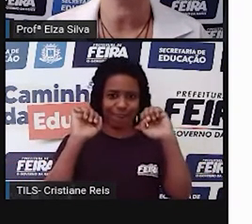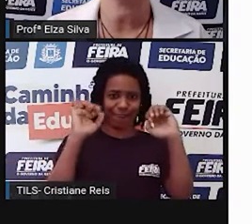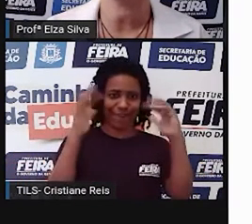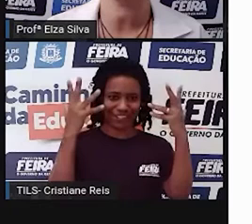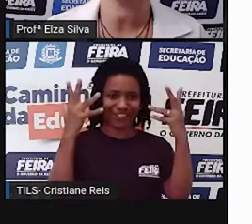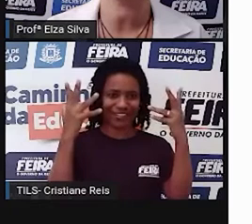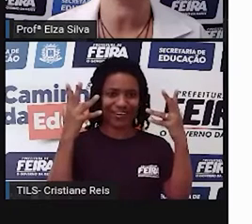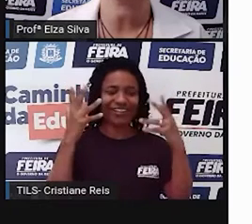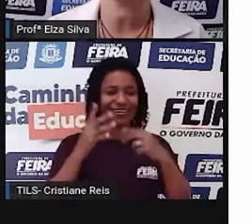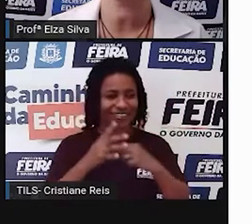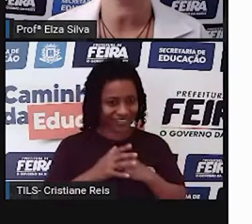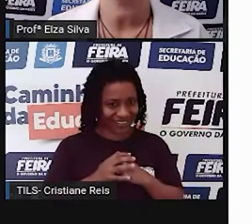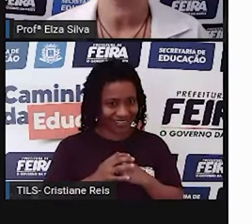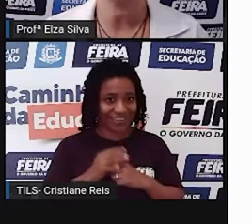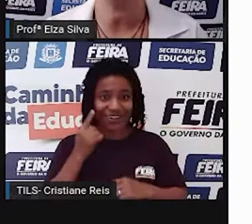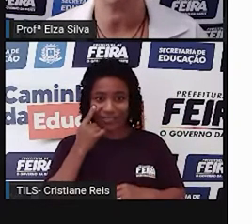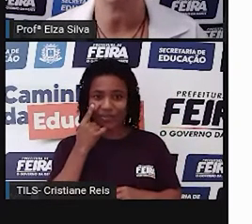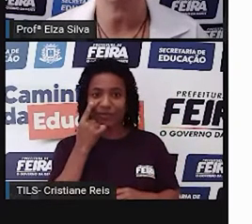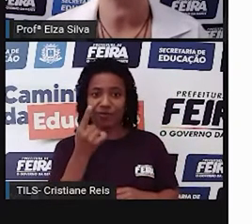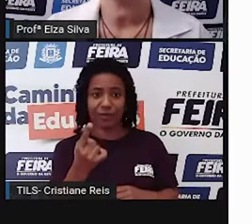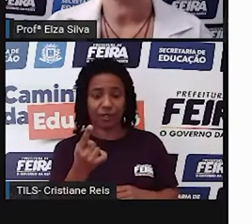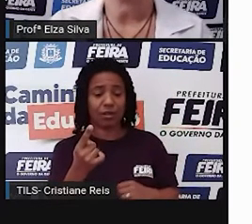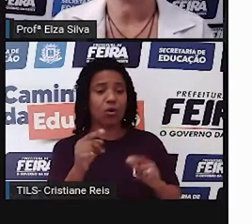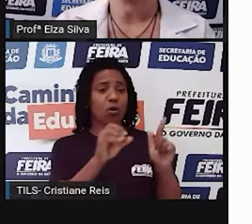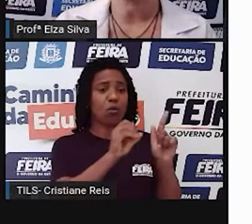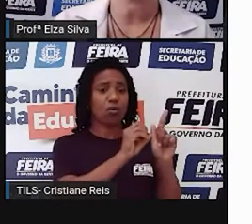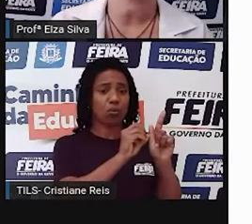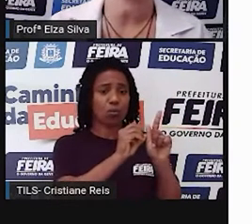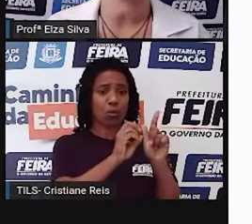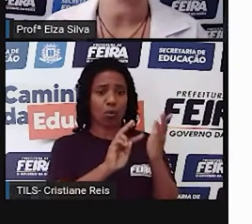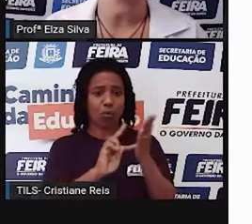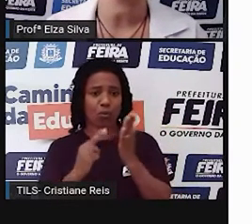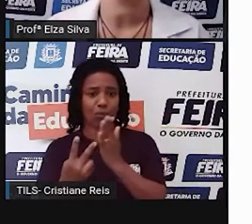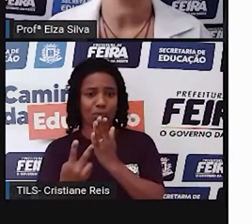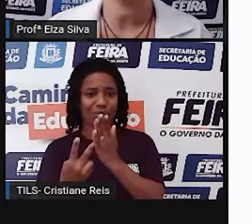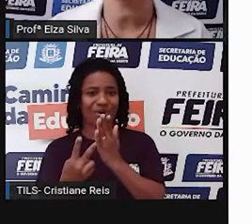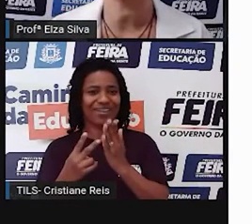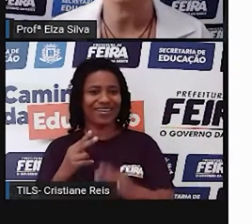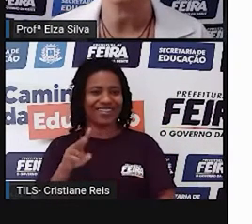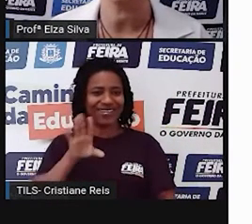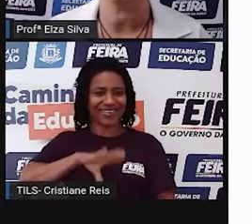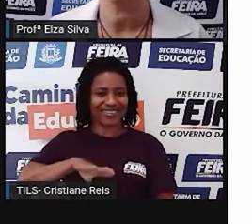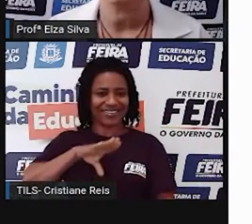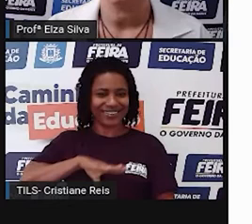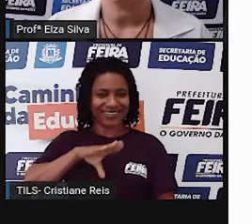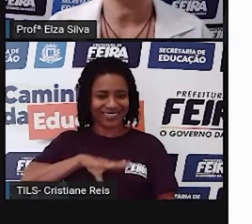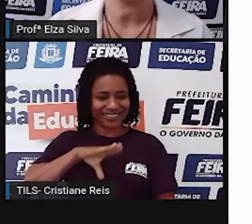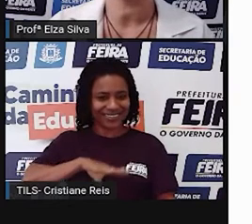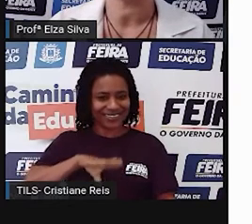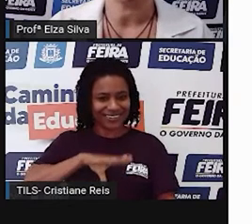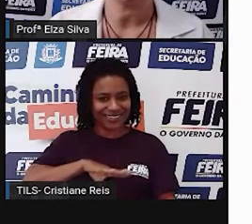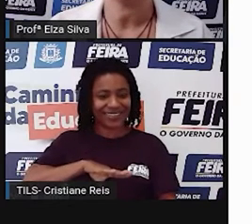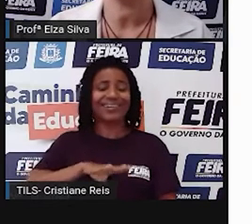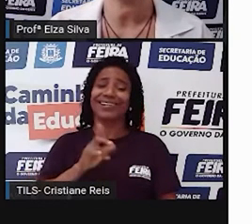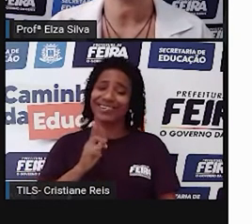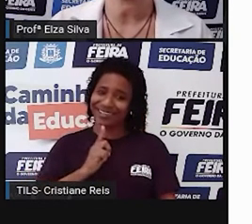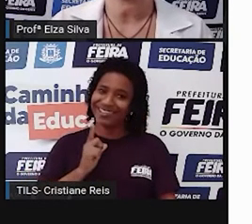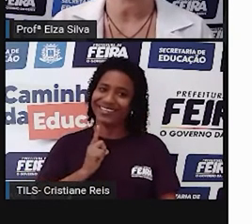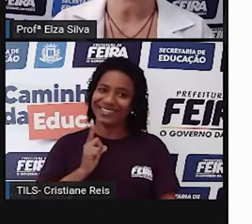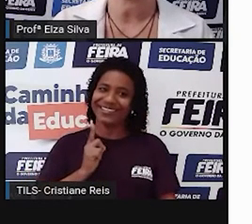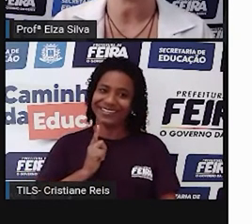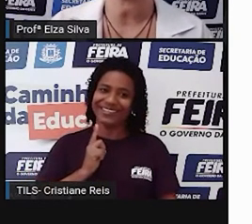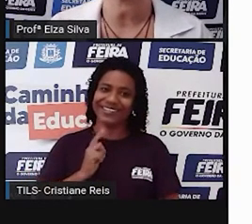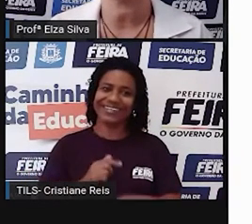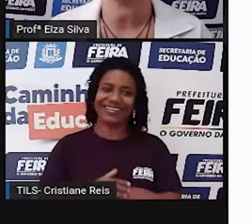lado que essa ferramenta também nos mostra a tradução do texto para a nossa língua. E ele diz que um dos